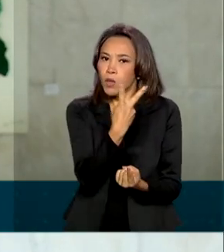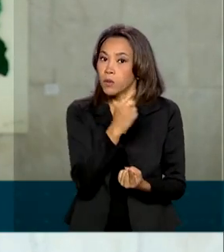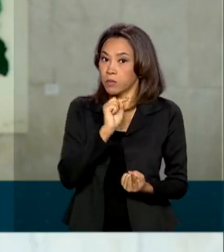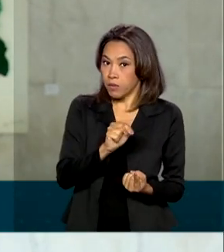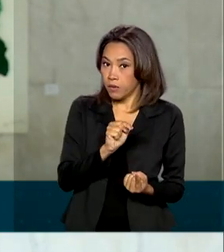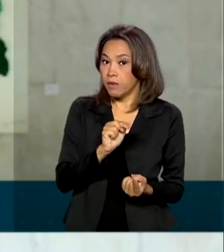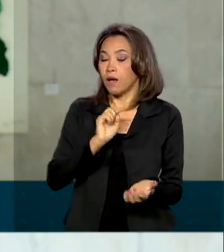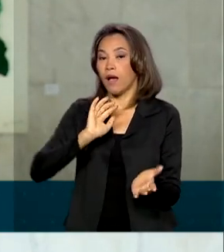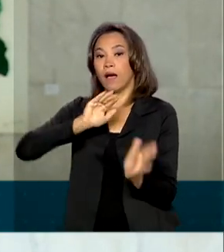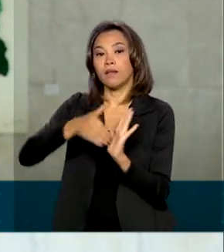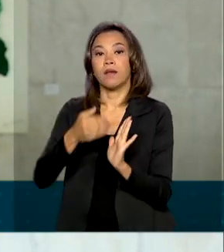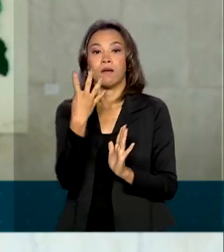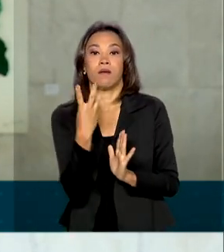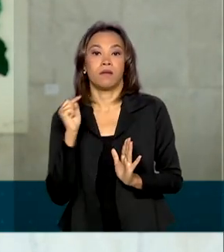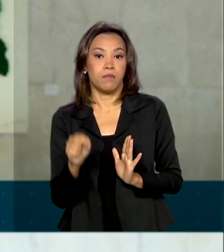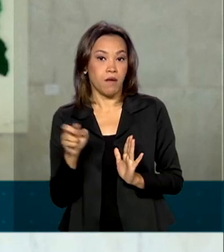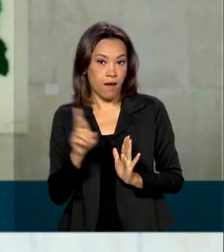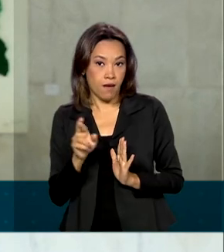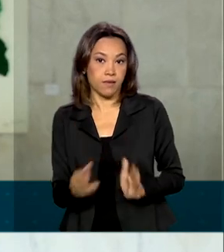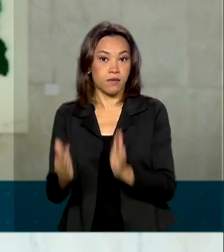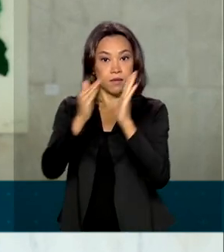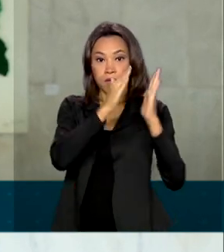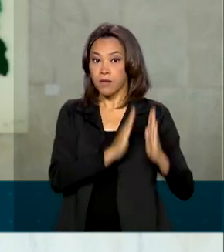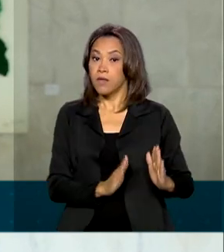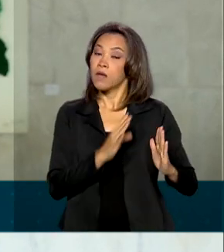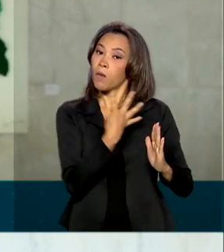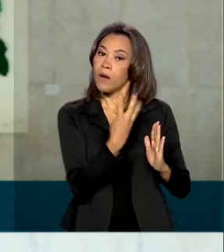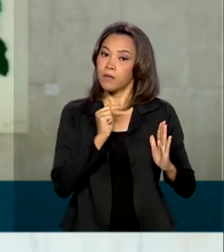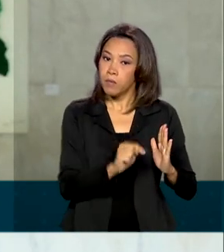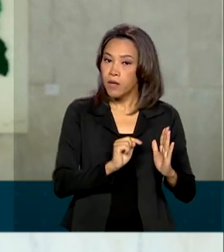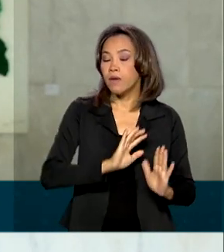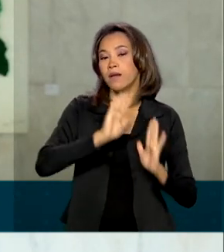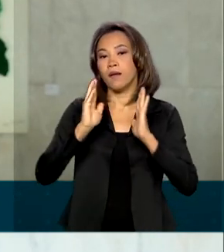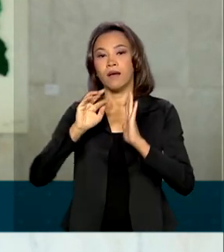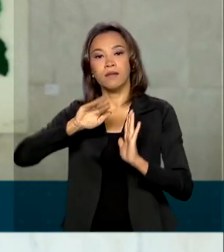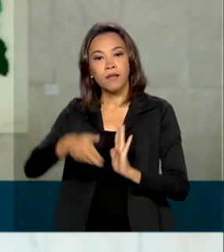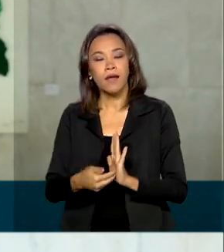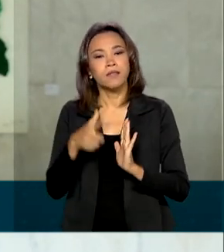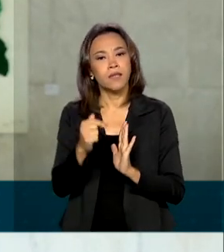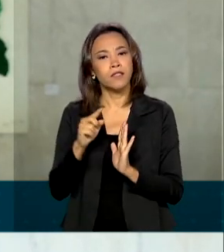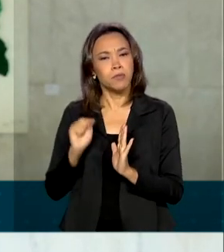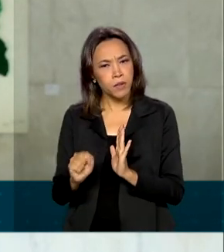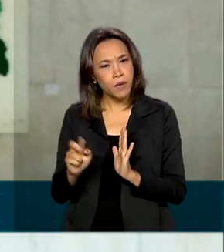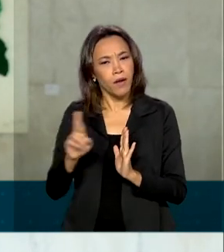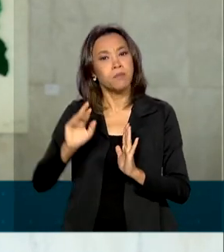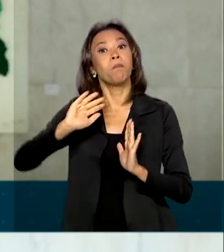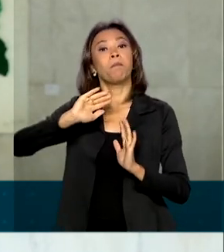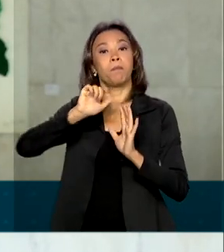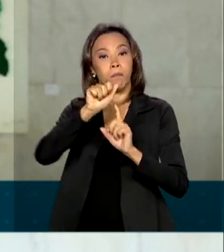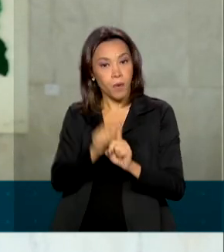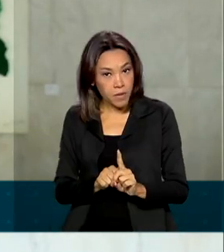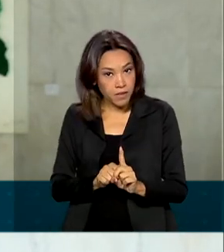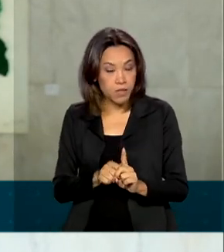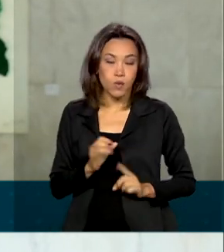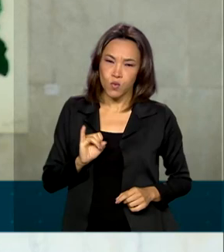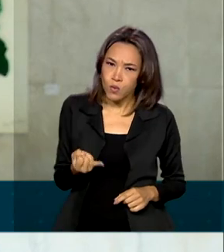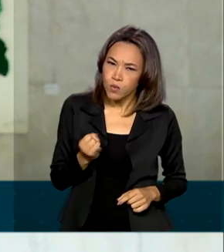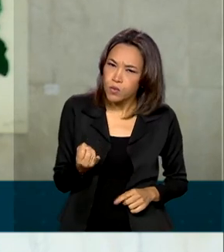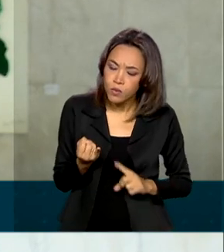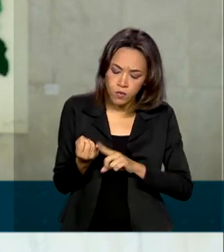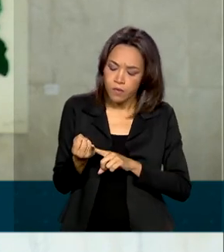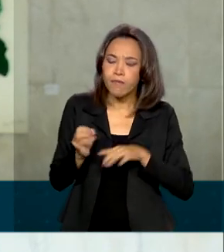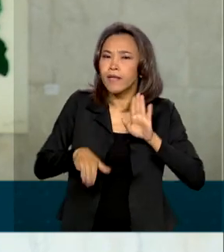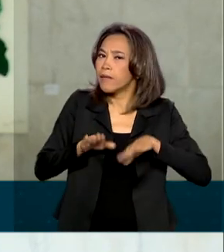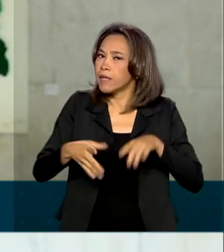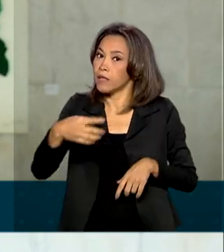e R 4 mil e entre R 4 mil e R 7 mil por mês. A variação da taxa de juros vai depender da